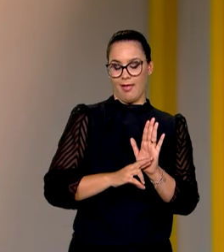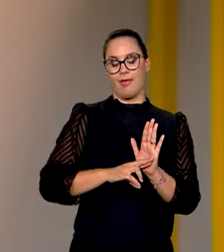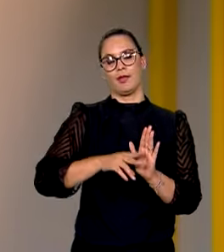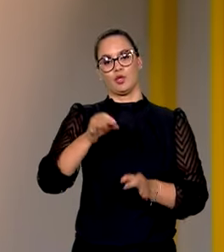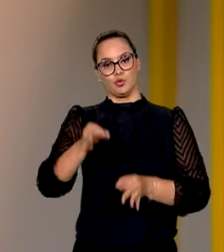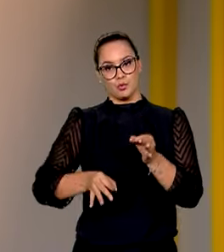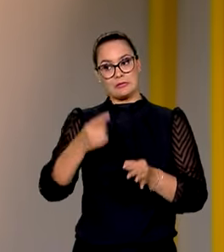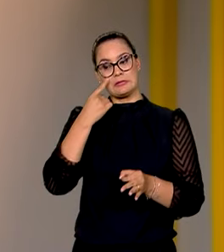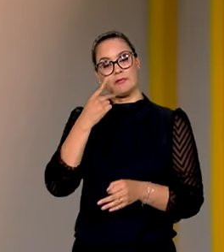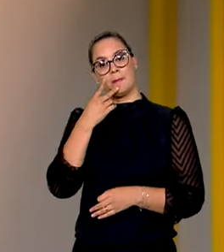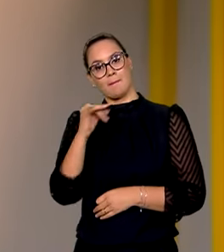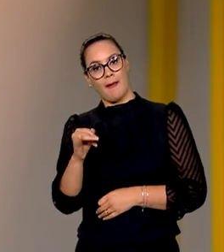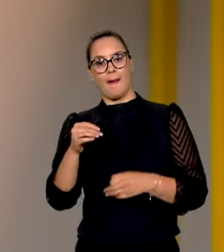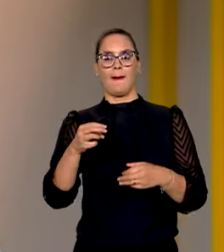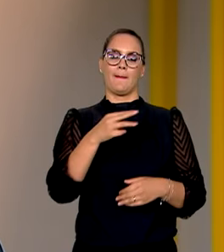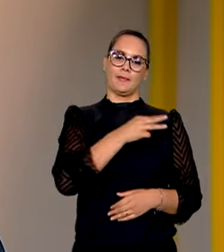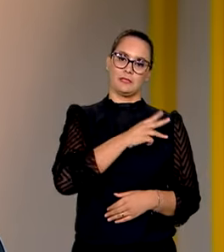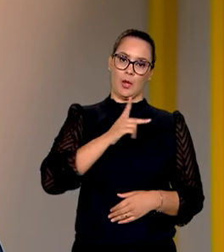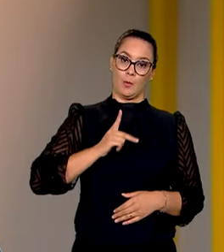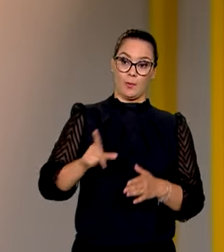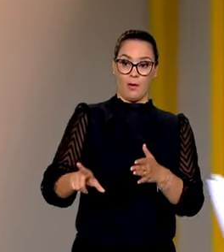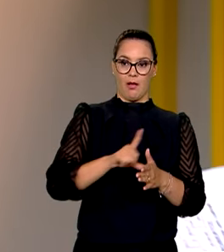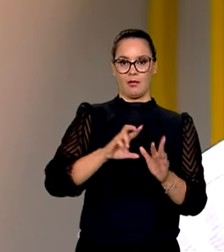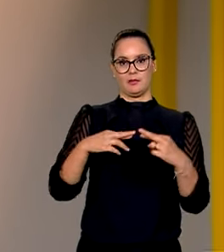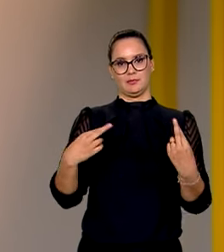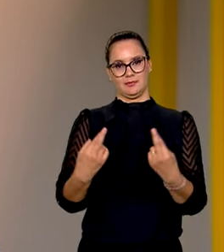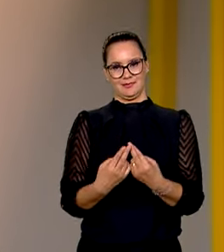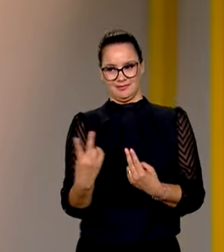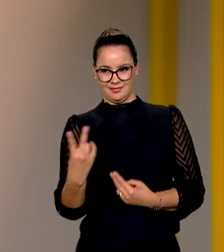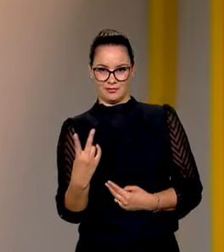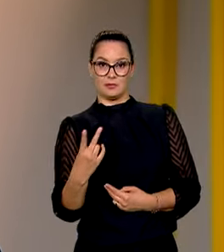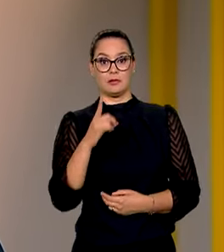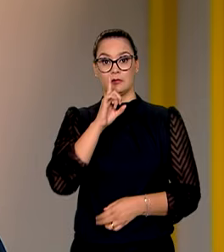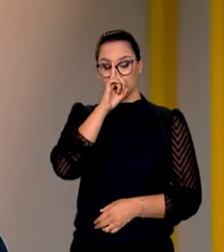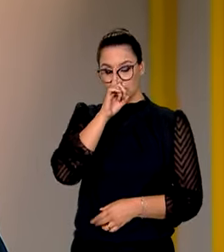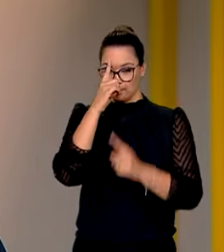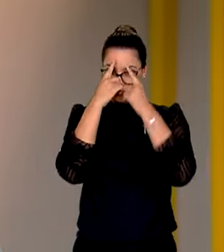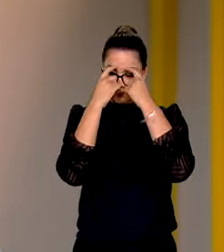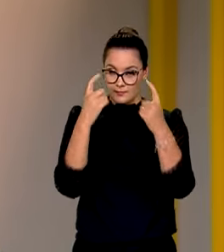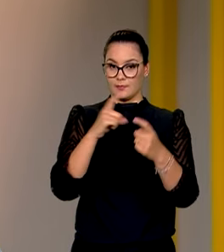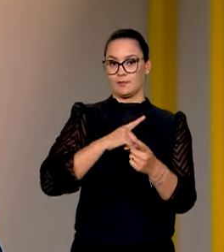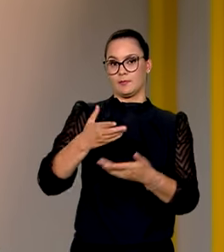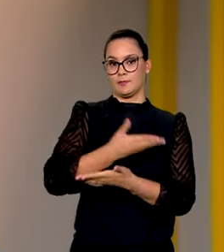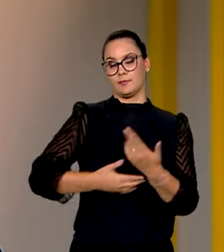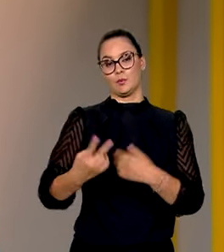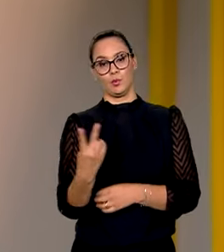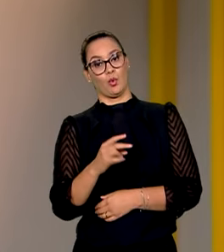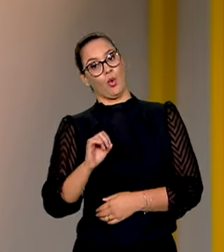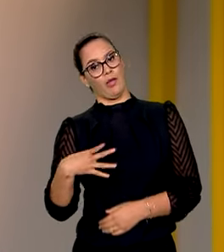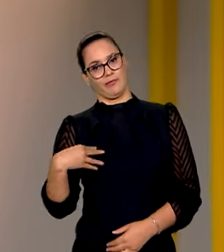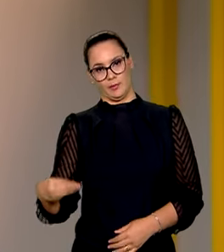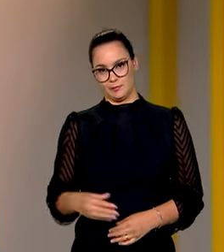devem consultar pais e o Ministério Público antes da audiência de conciliação sobre riscos de violência que envolvam o casal ou os